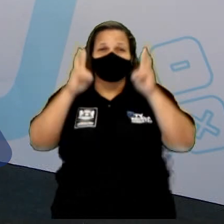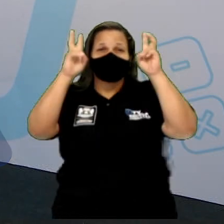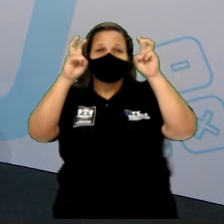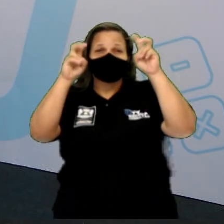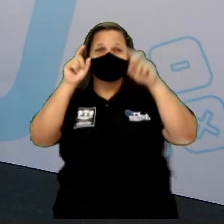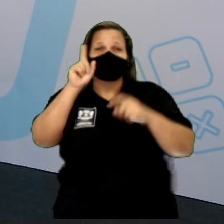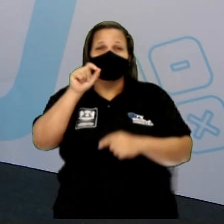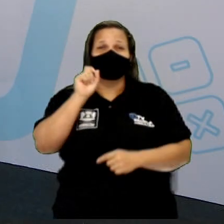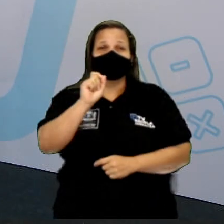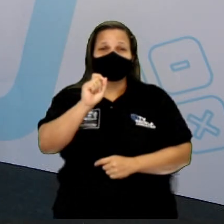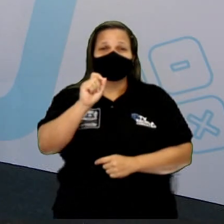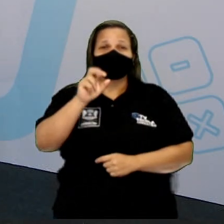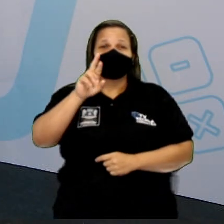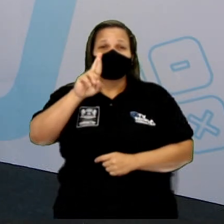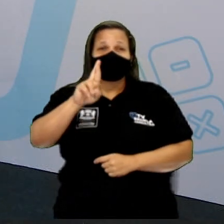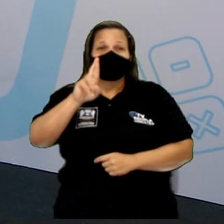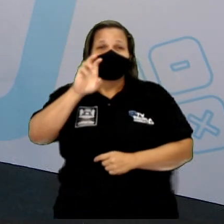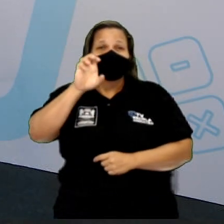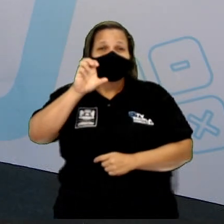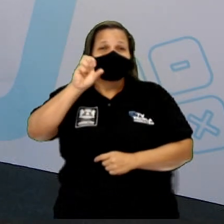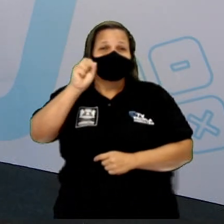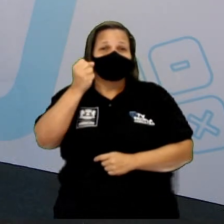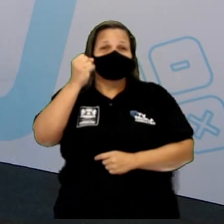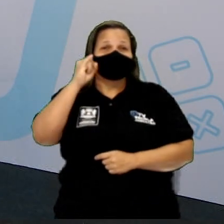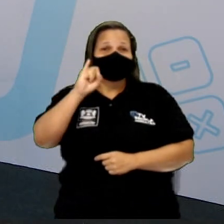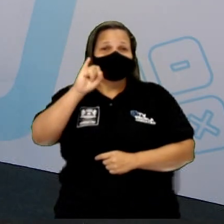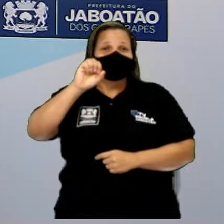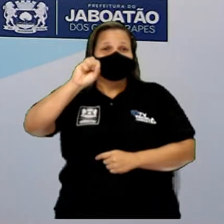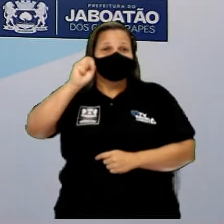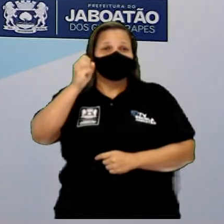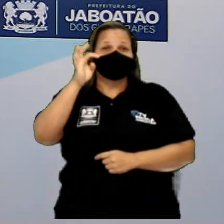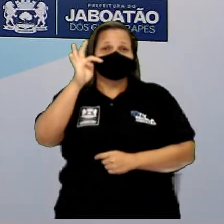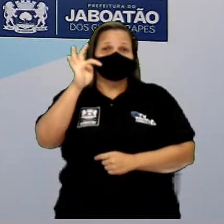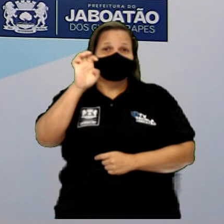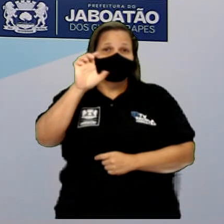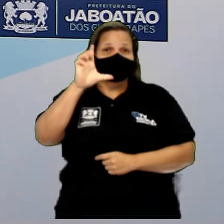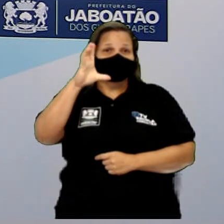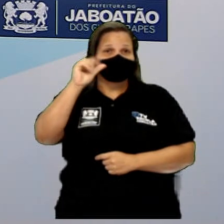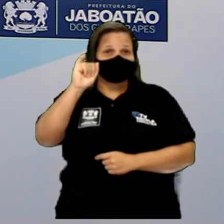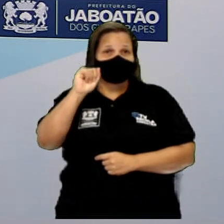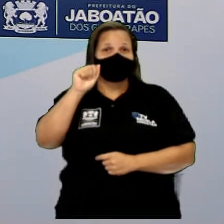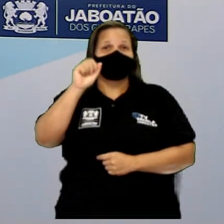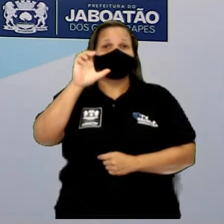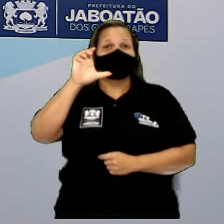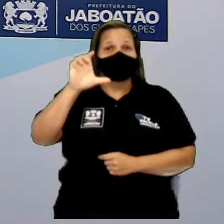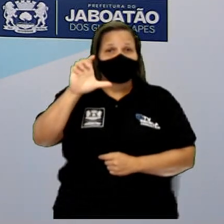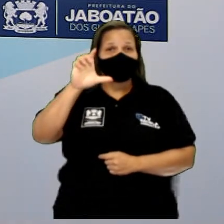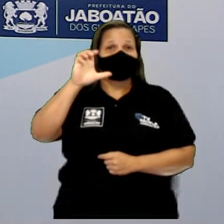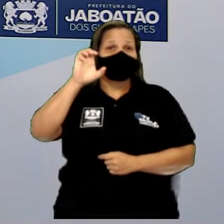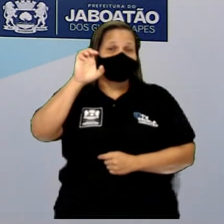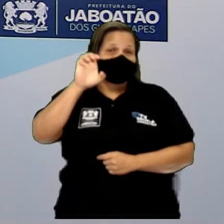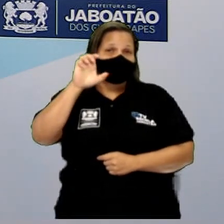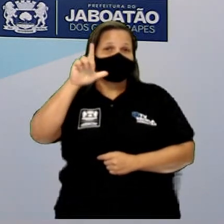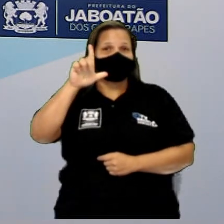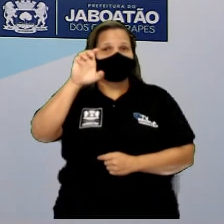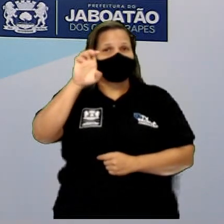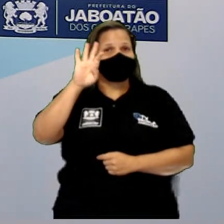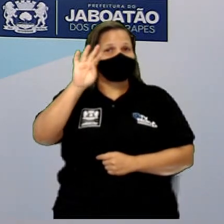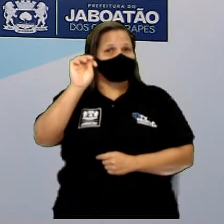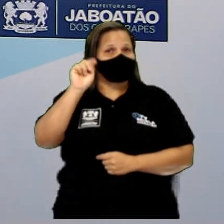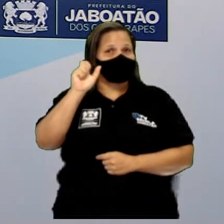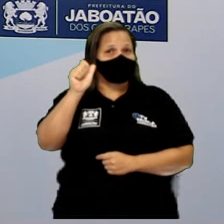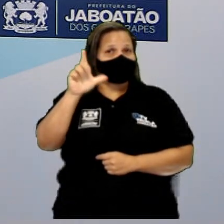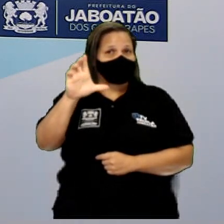resistência elétrica. Vamos dar uma olhada no que é isso. Quando a gente fala em resistência